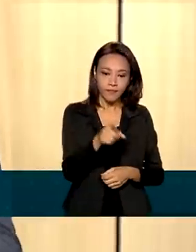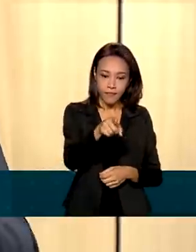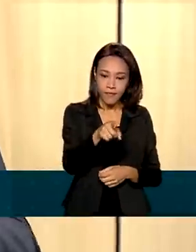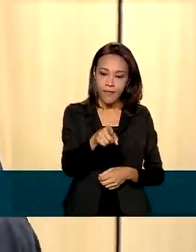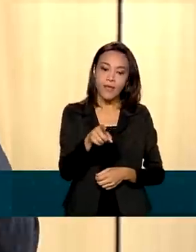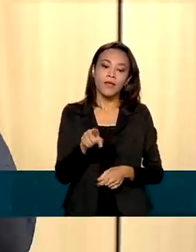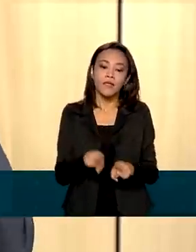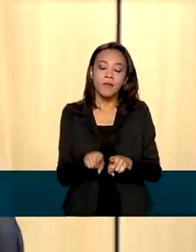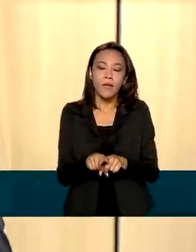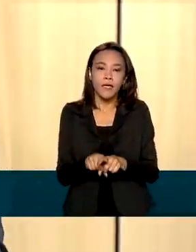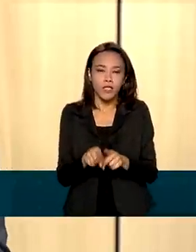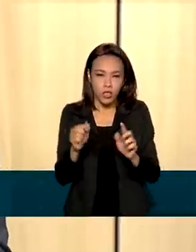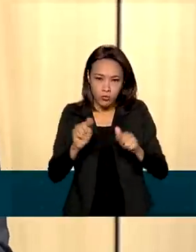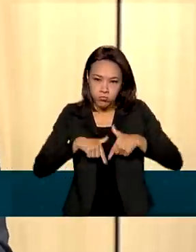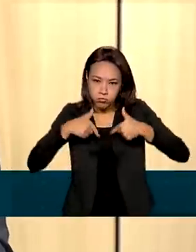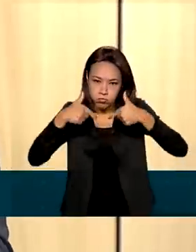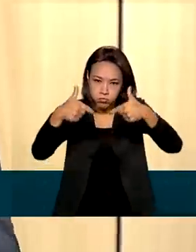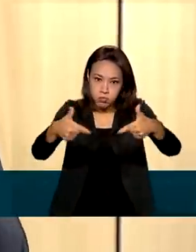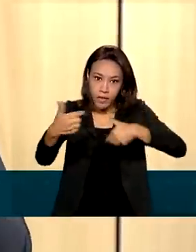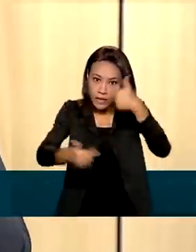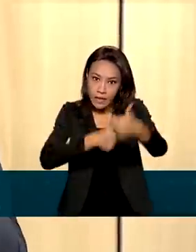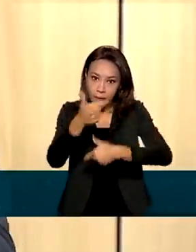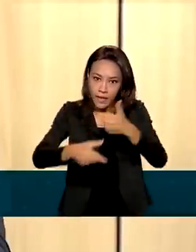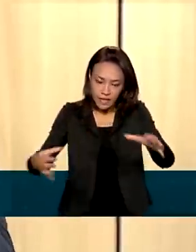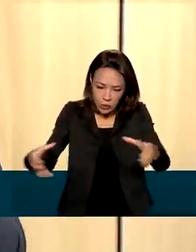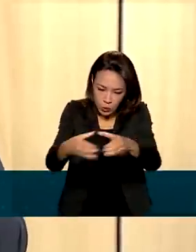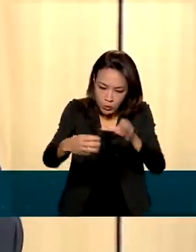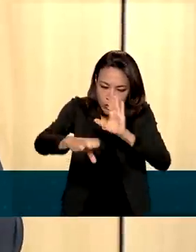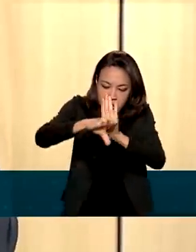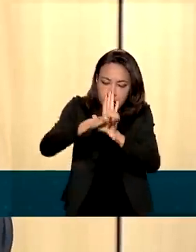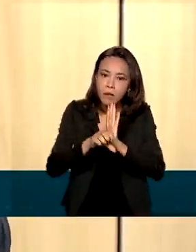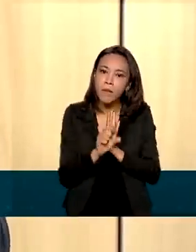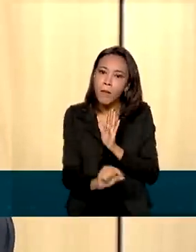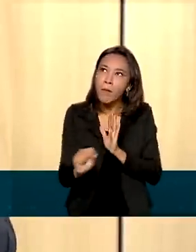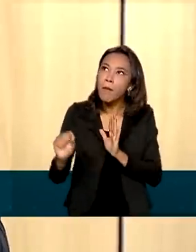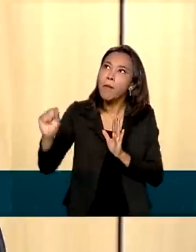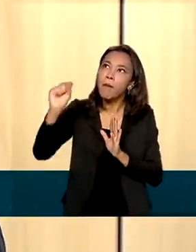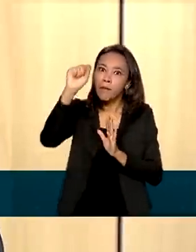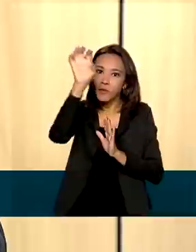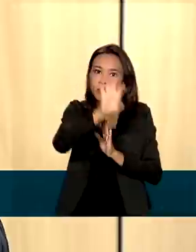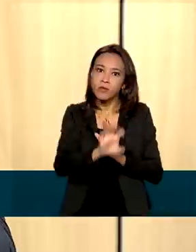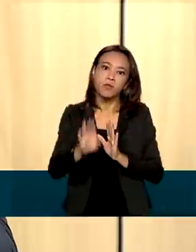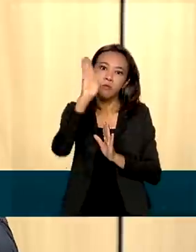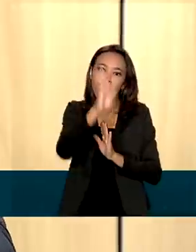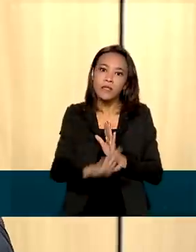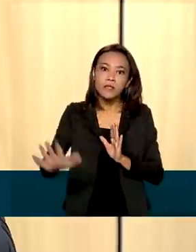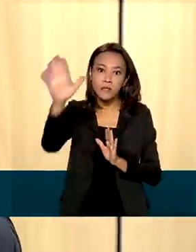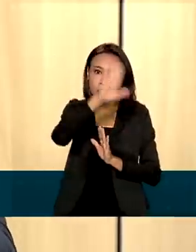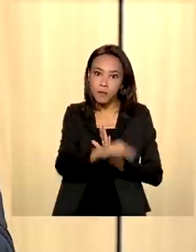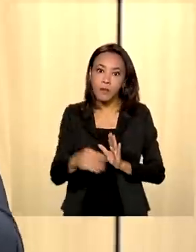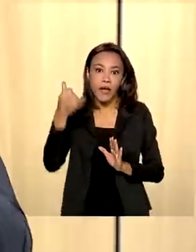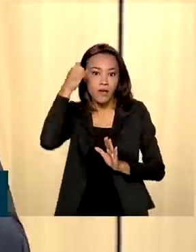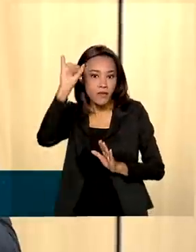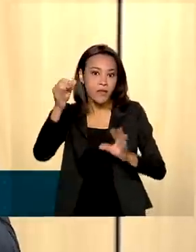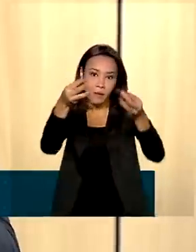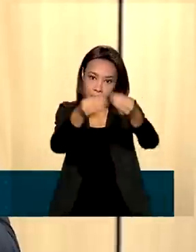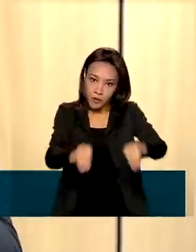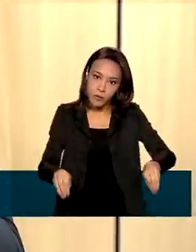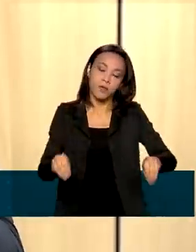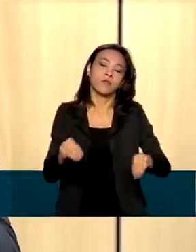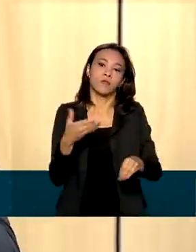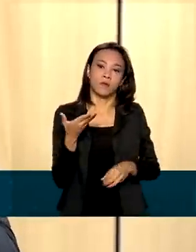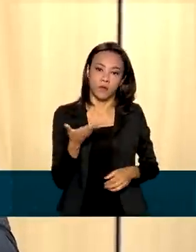organização criminosa, que a atuação é nacional, você evita prejuízos. Como boa parte desse benefício é